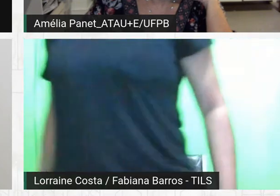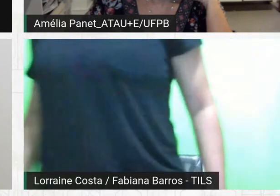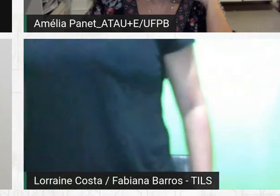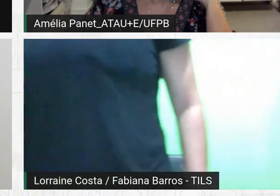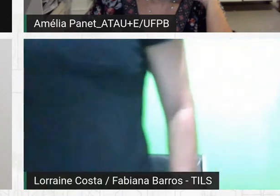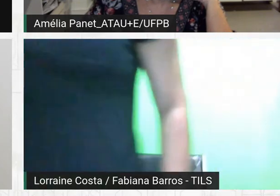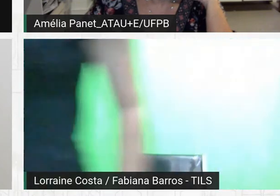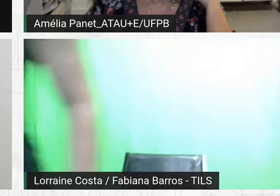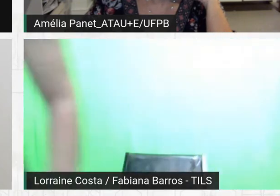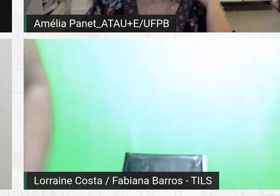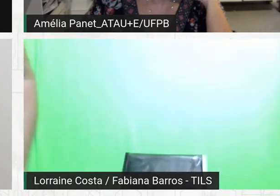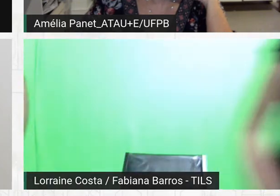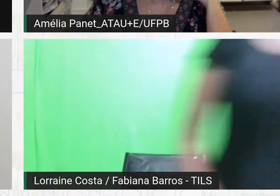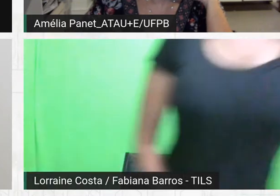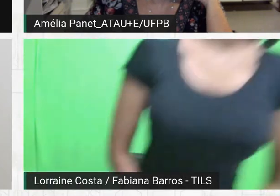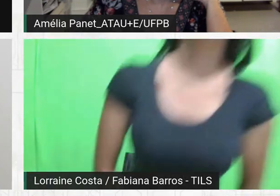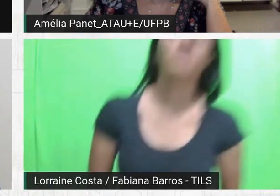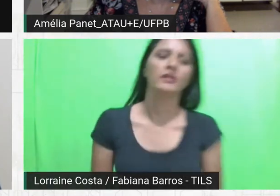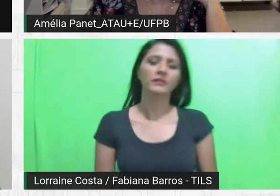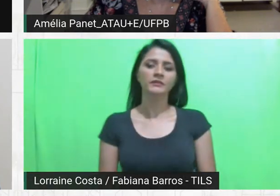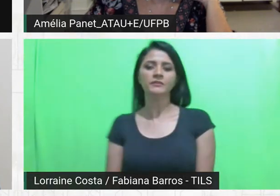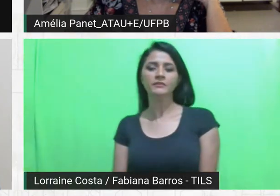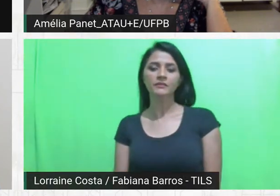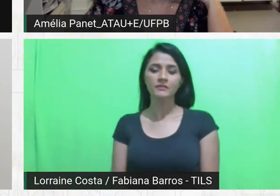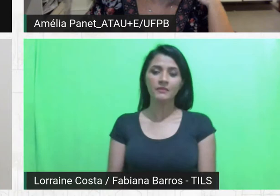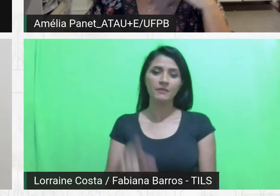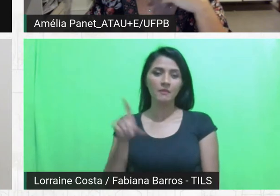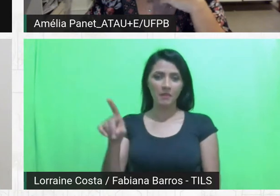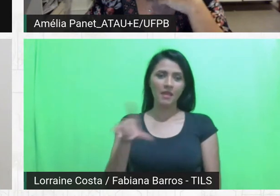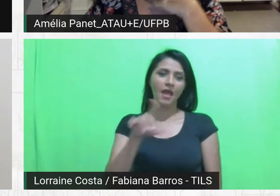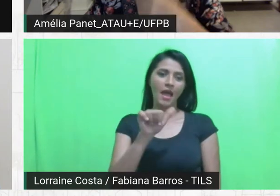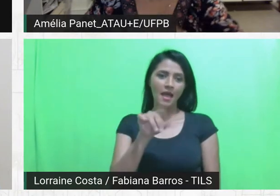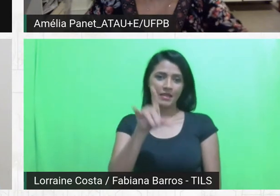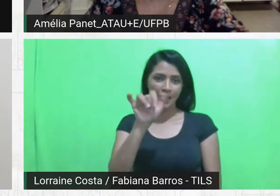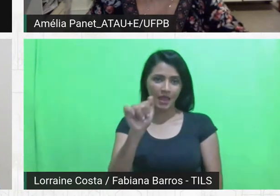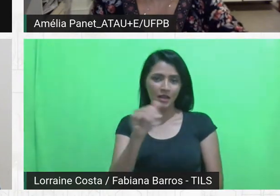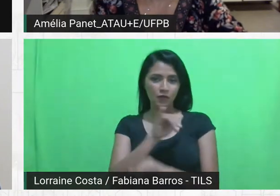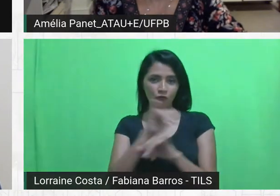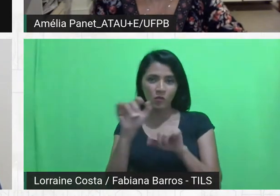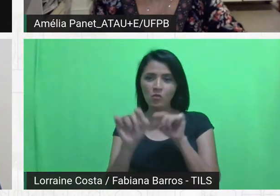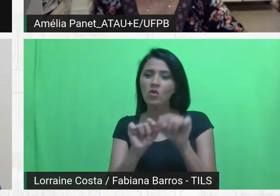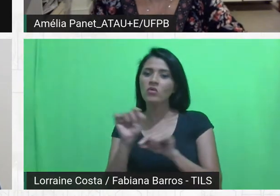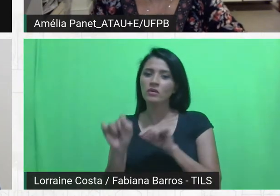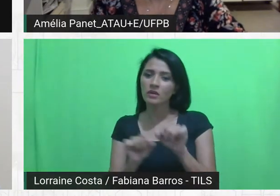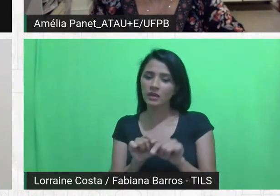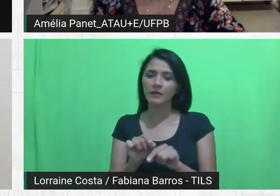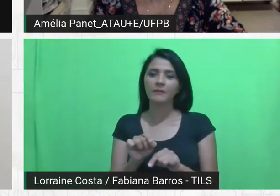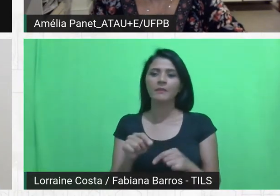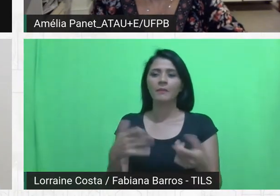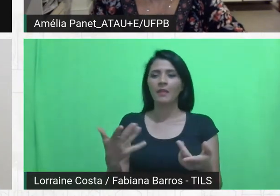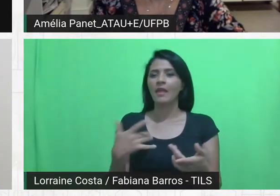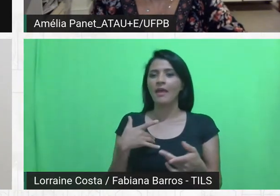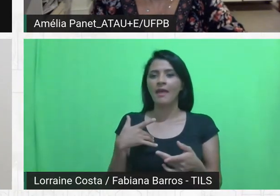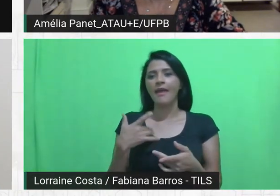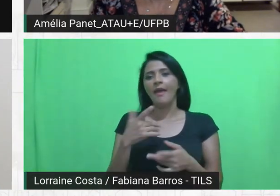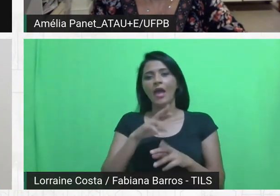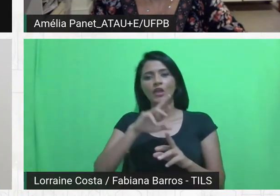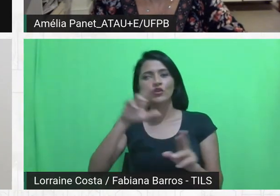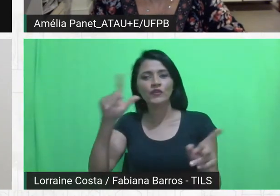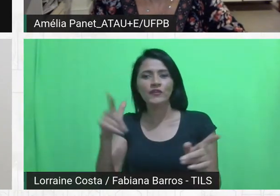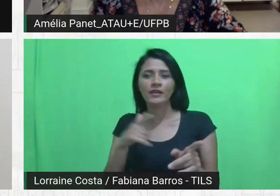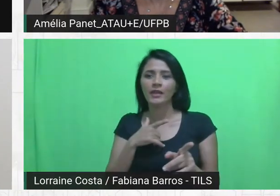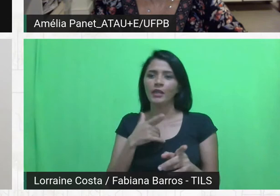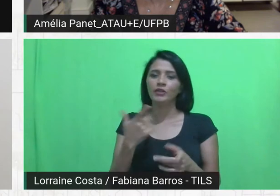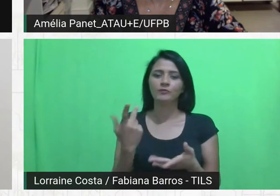a Amélia enfocou um pouco, porque é o seguinte, é completamente diversa a situação de